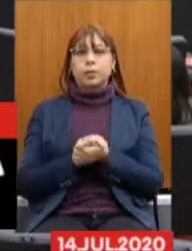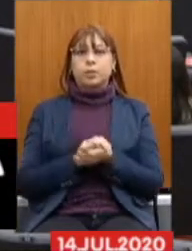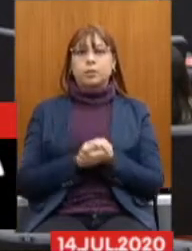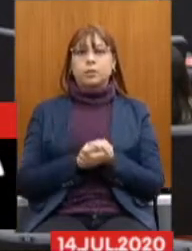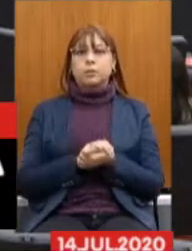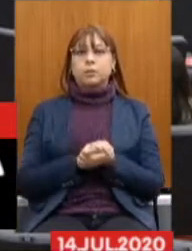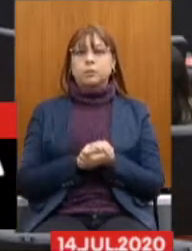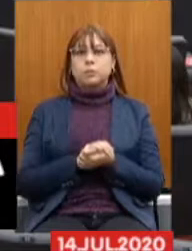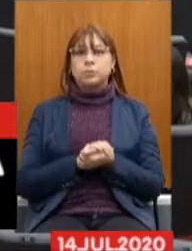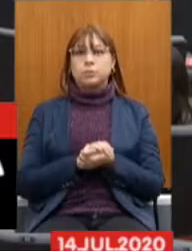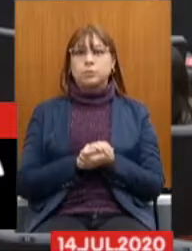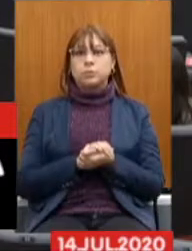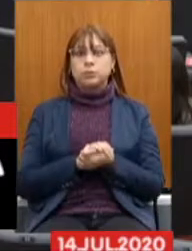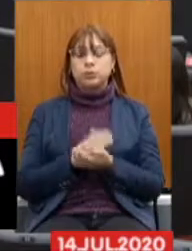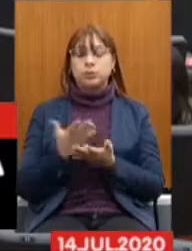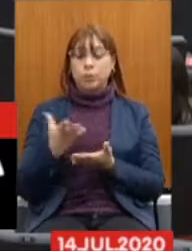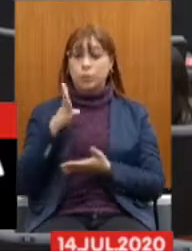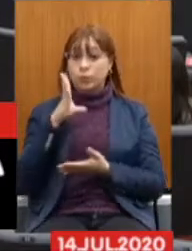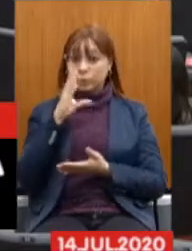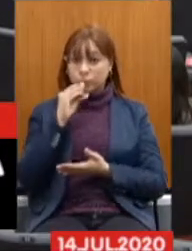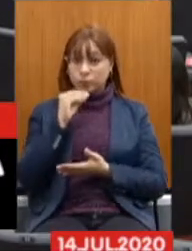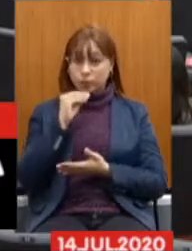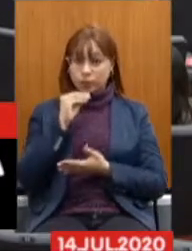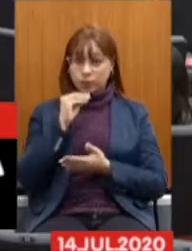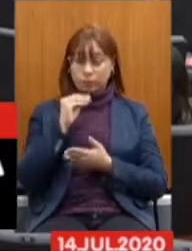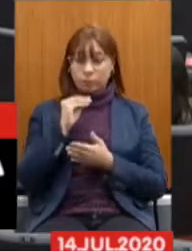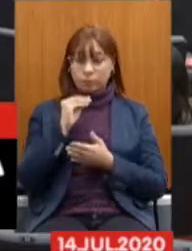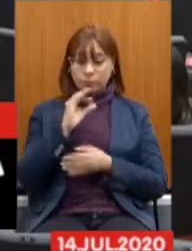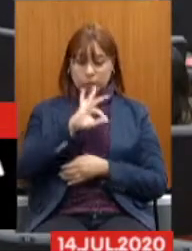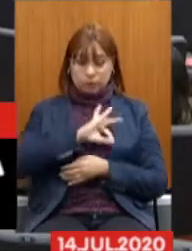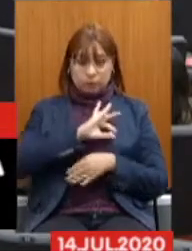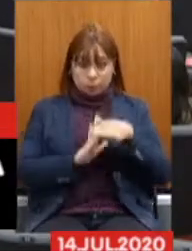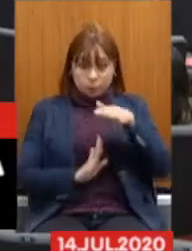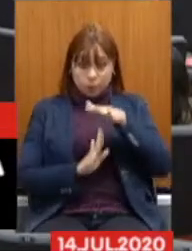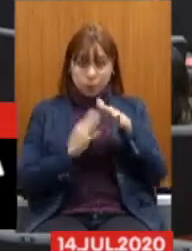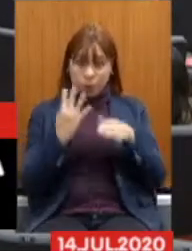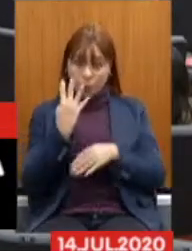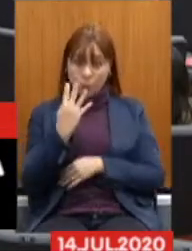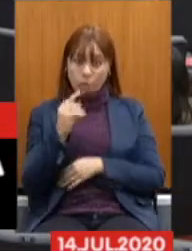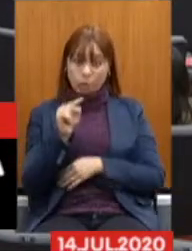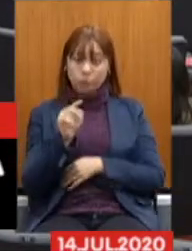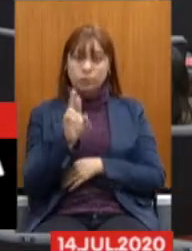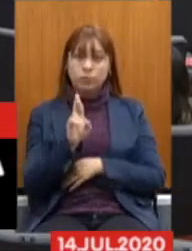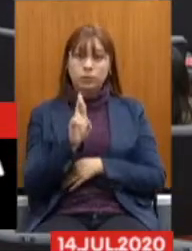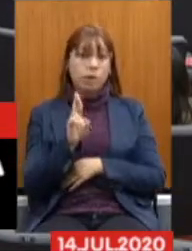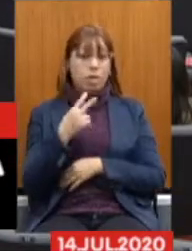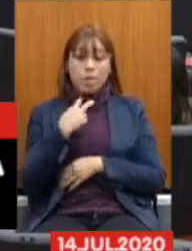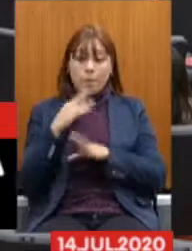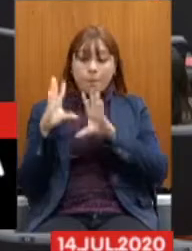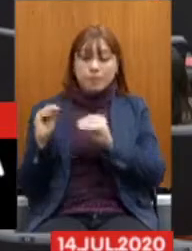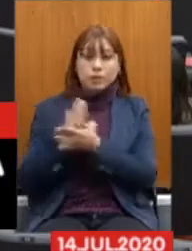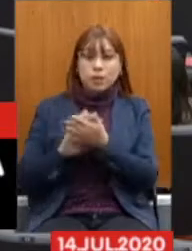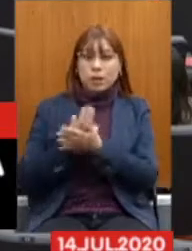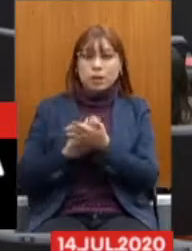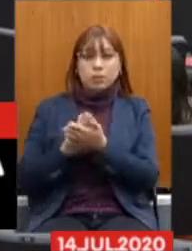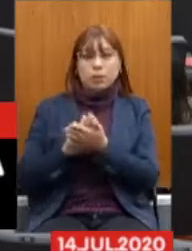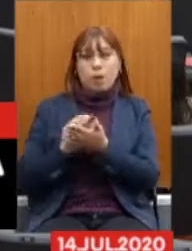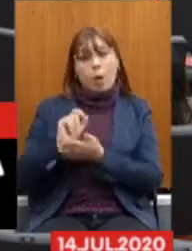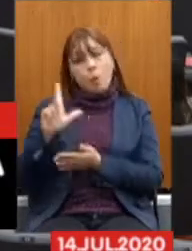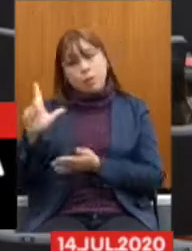o funcionário que receba até quatro salários mínimos ninguém pode mexer nele, nem para mais nem para menos.